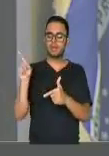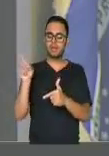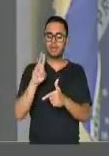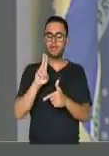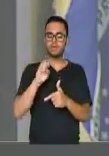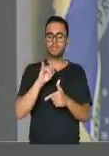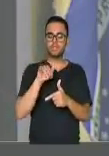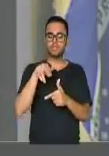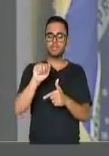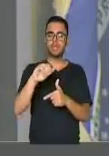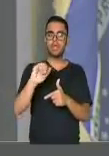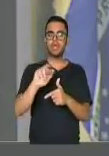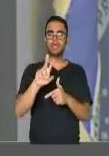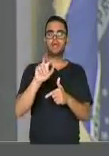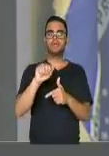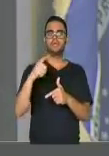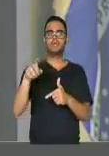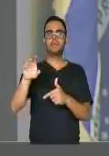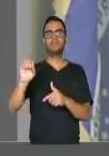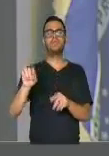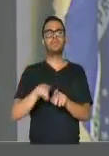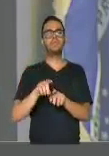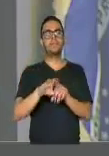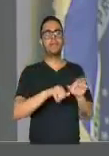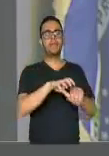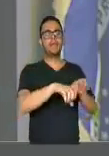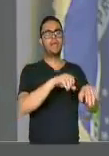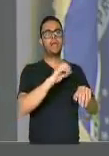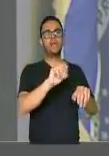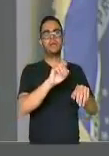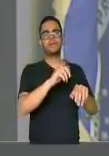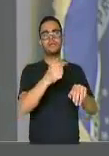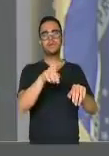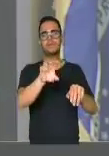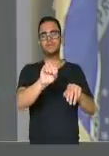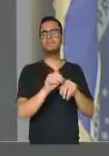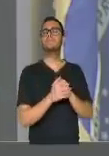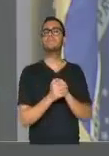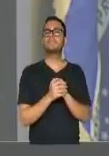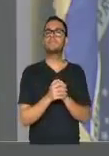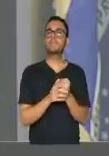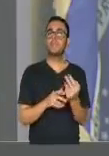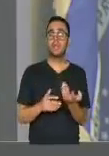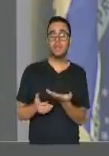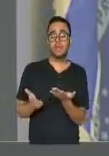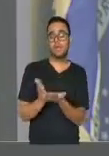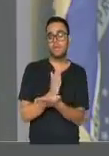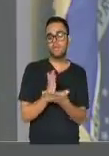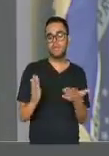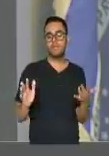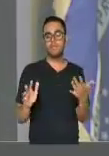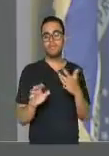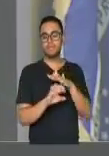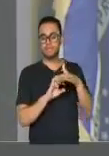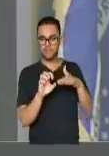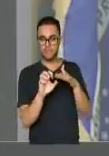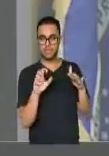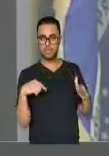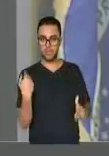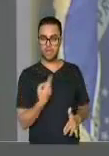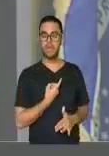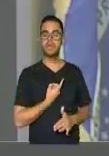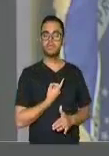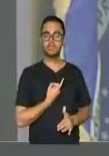base de carvão, extração de carvão, são entidades nossas,